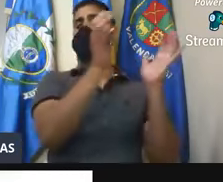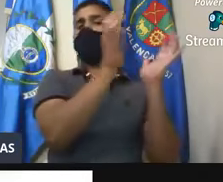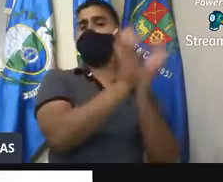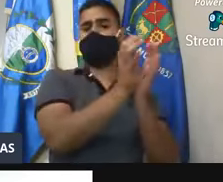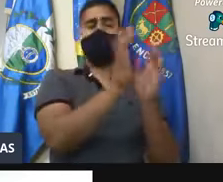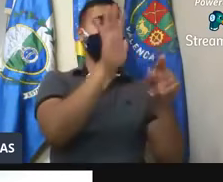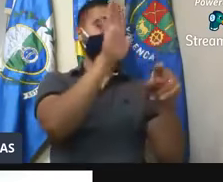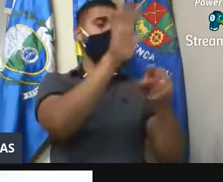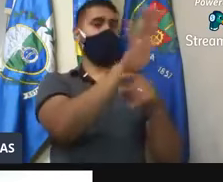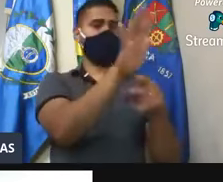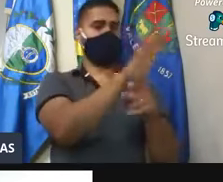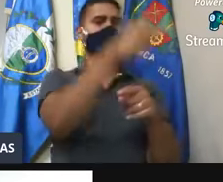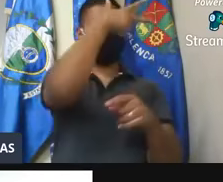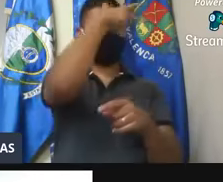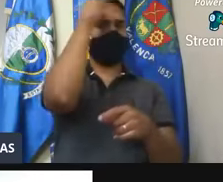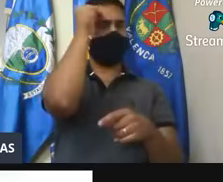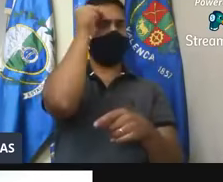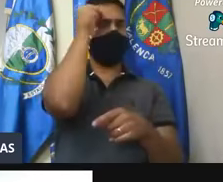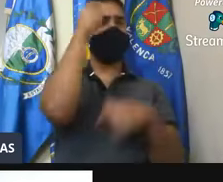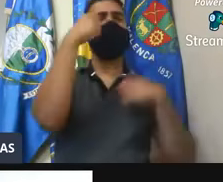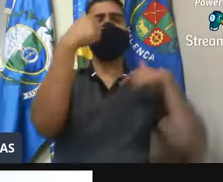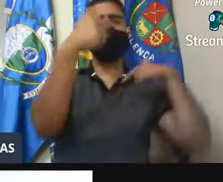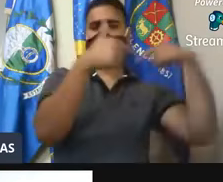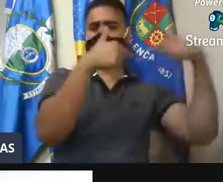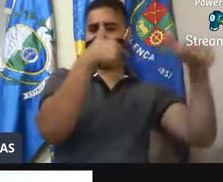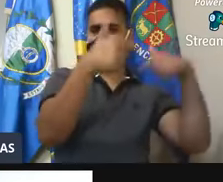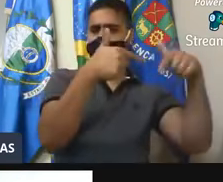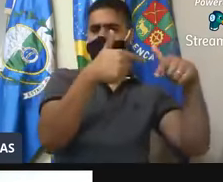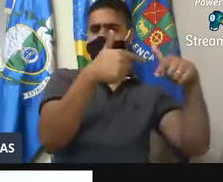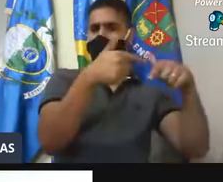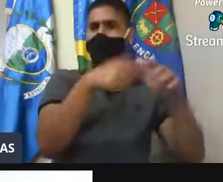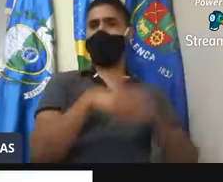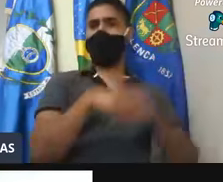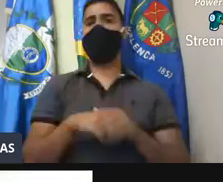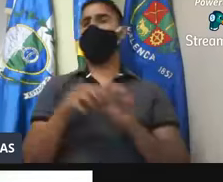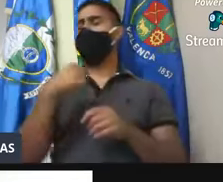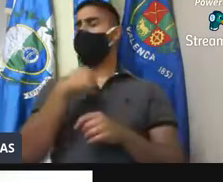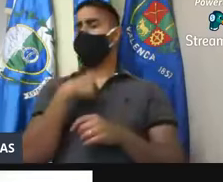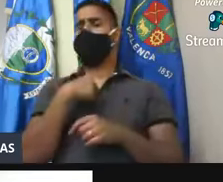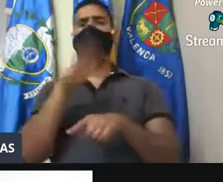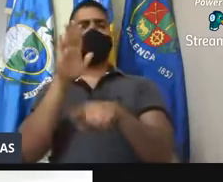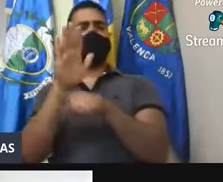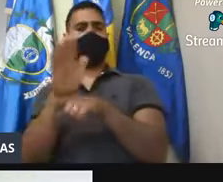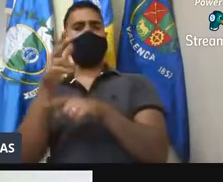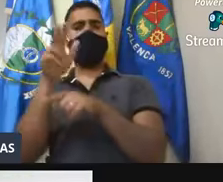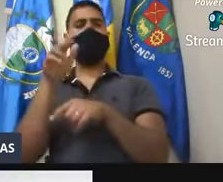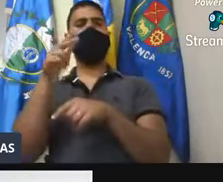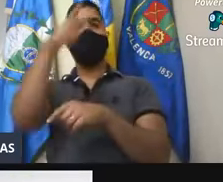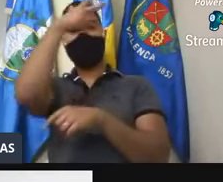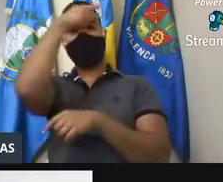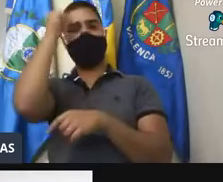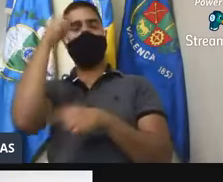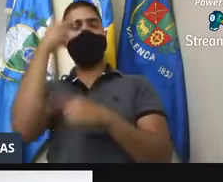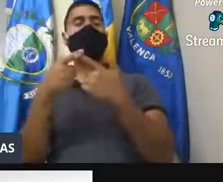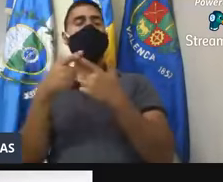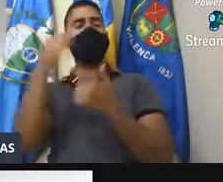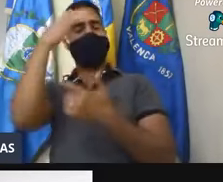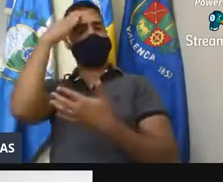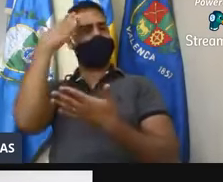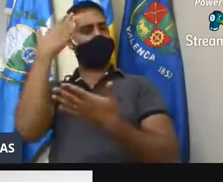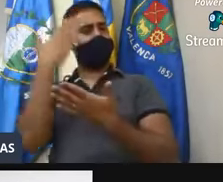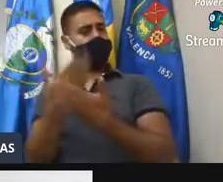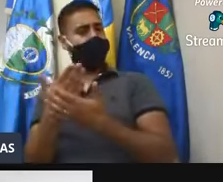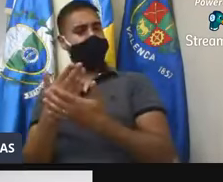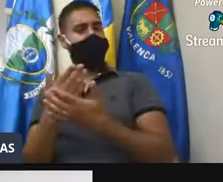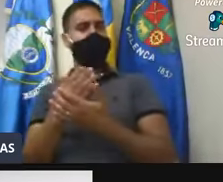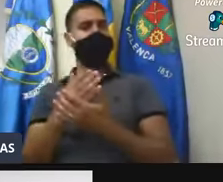prefeito, temos que trabalhar para que ele tenha êxito. Não é que apoiamos o Fernandinho? Apoiamos o Fernandinho porque acreditamos na administração dele,